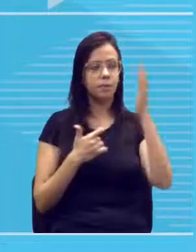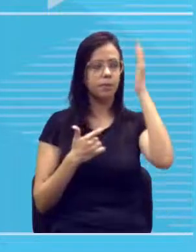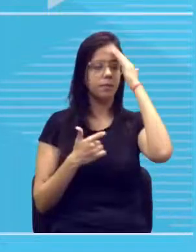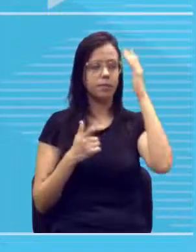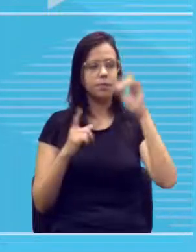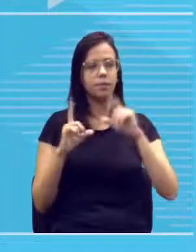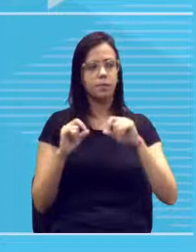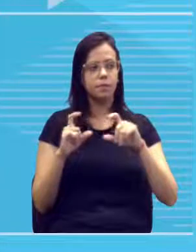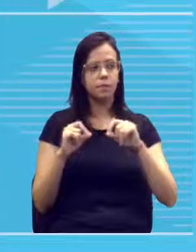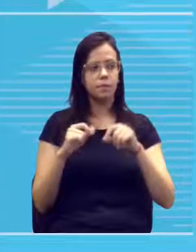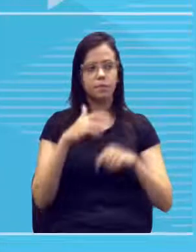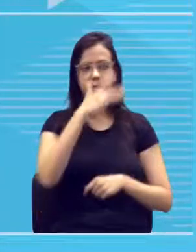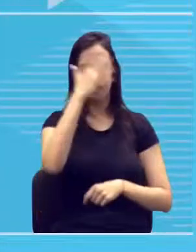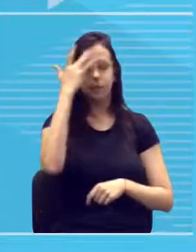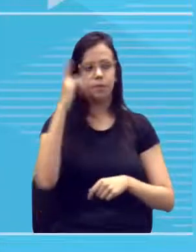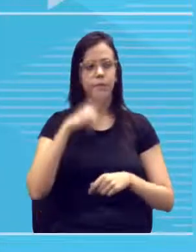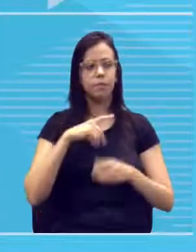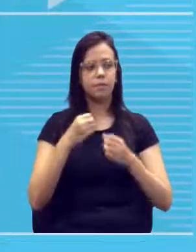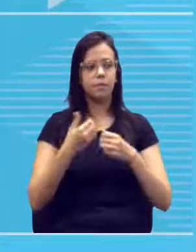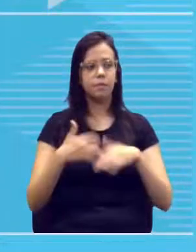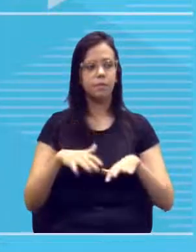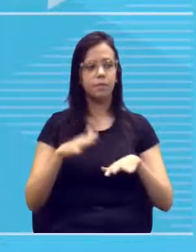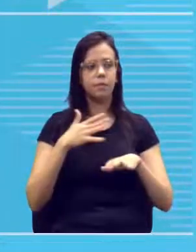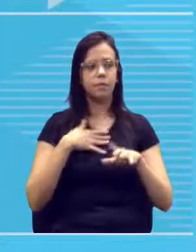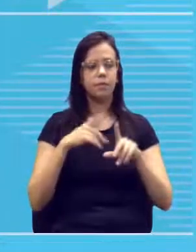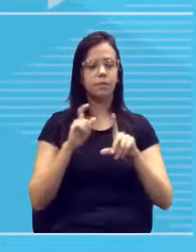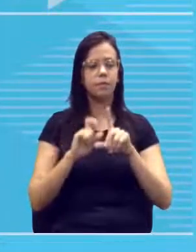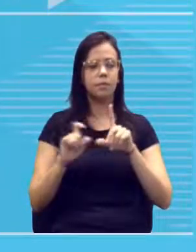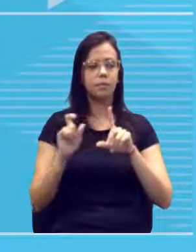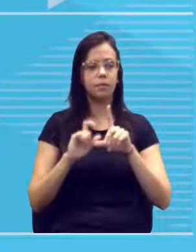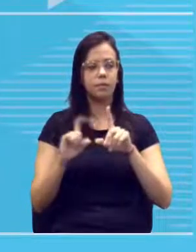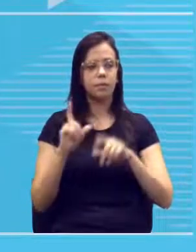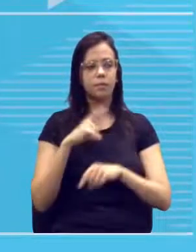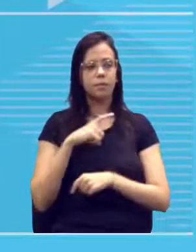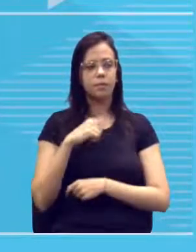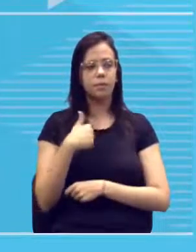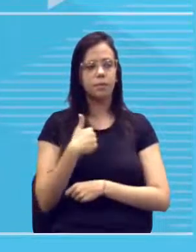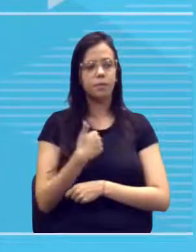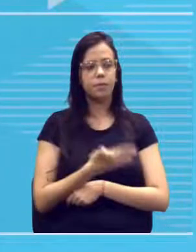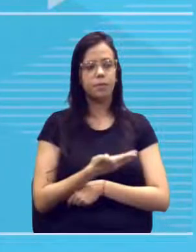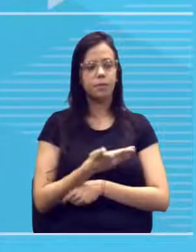indivíduos afetados, na minha legenda, ó, a legenda aqui, dizendo aqui pra gente,